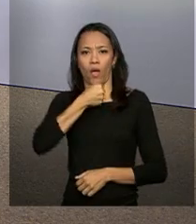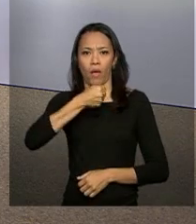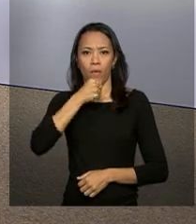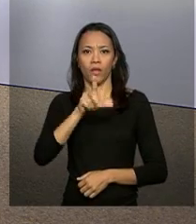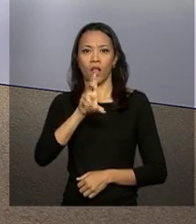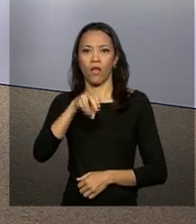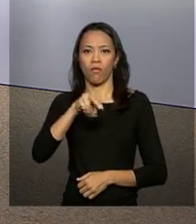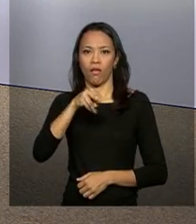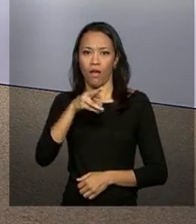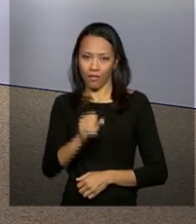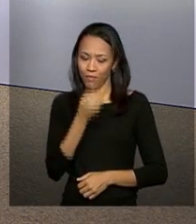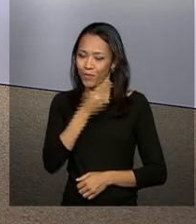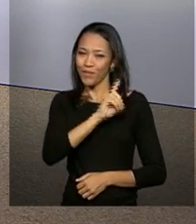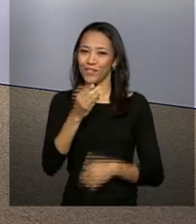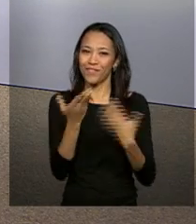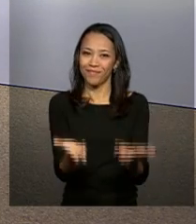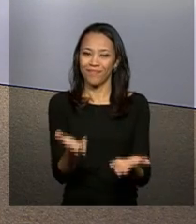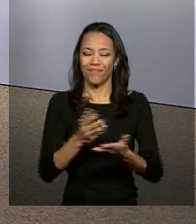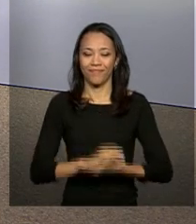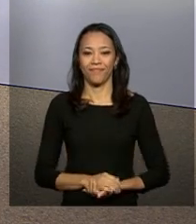Meira. Bom dia, Leonardo.